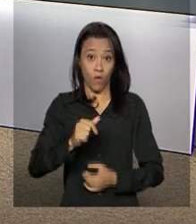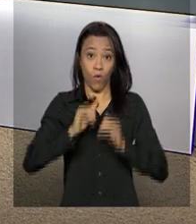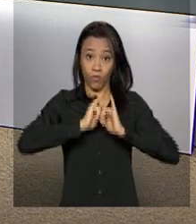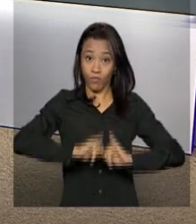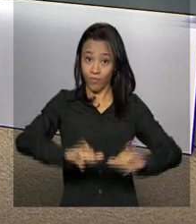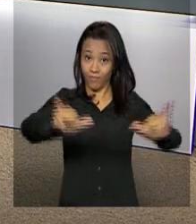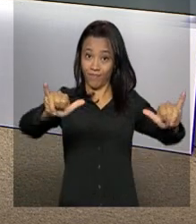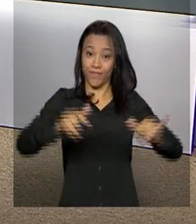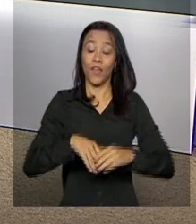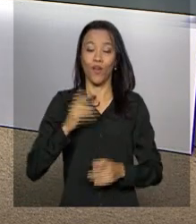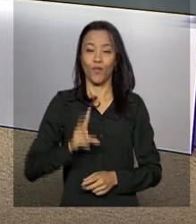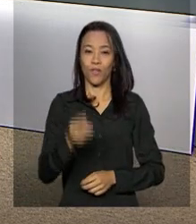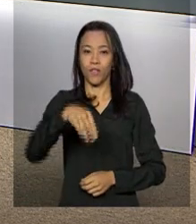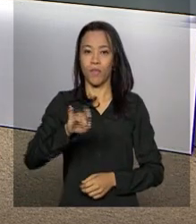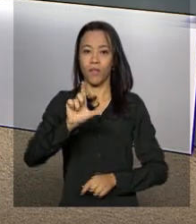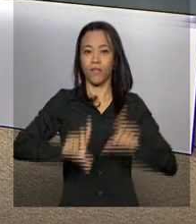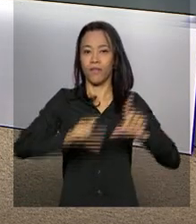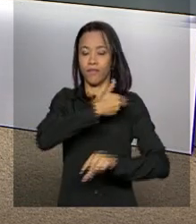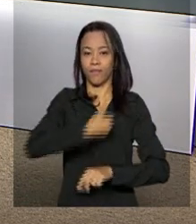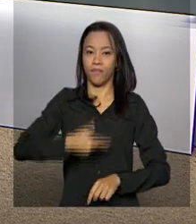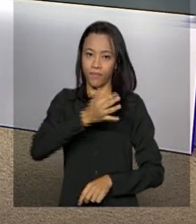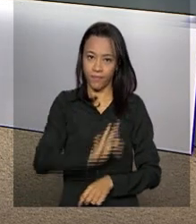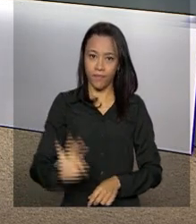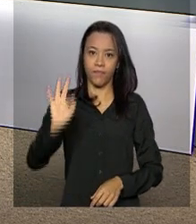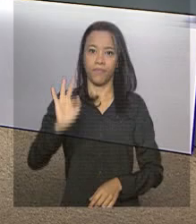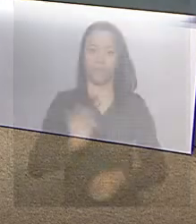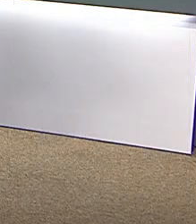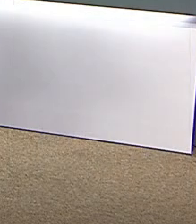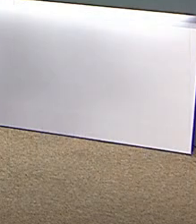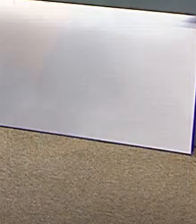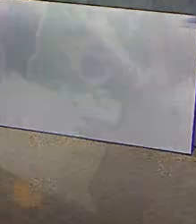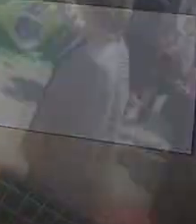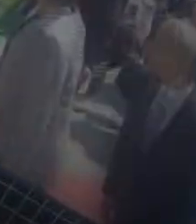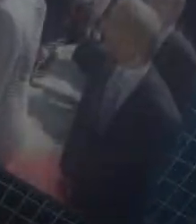Pacto. Continue com a gente na NBR e a TV do Governo Federal.